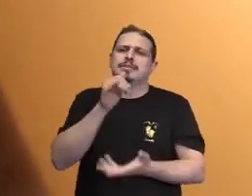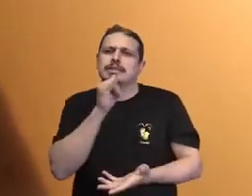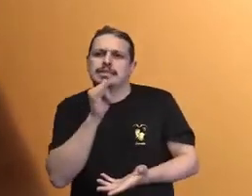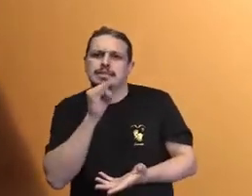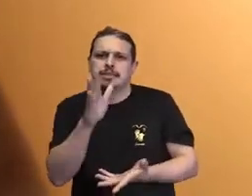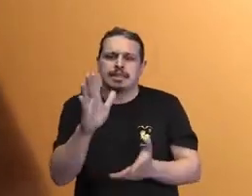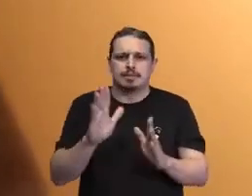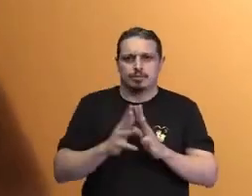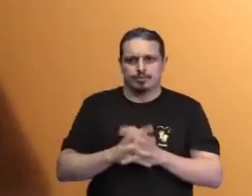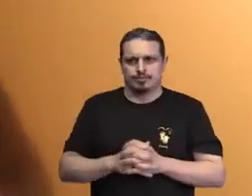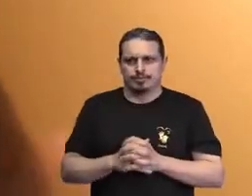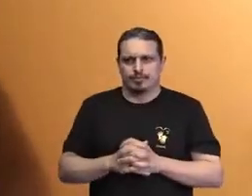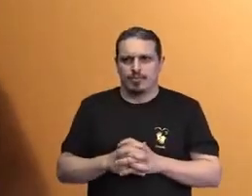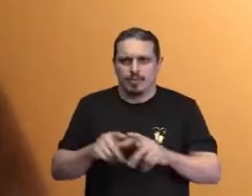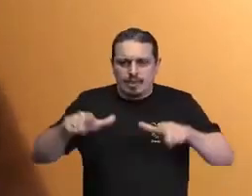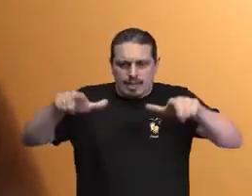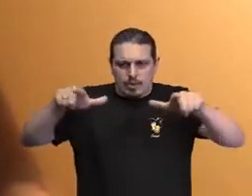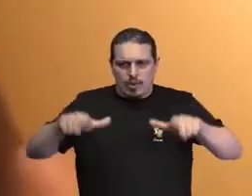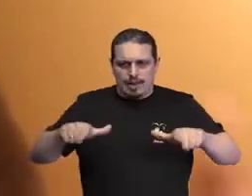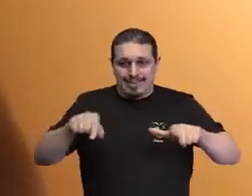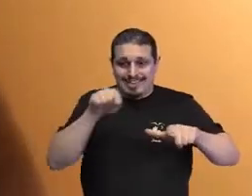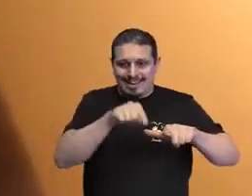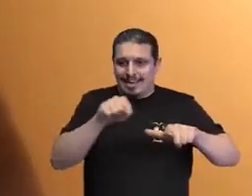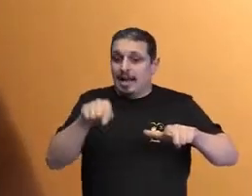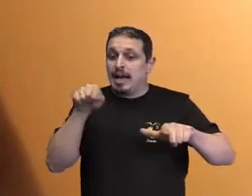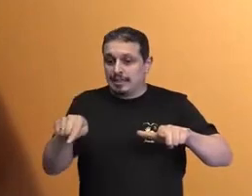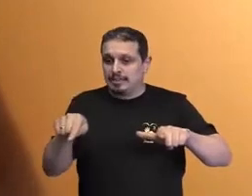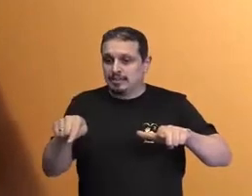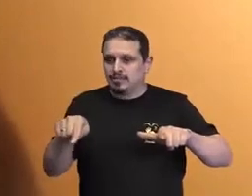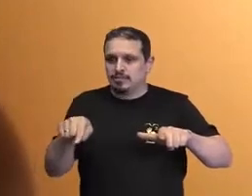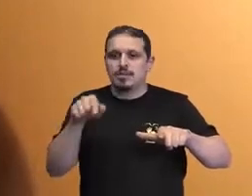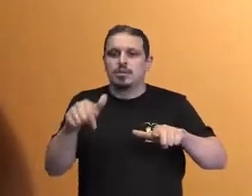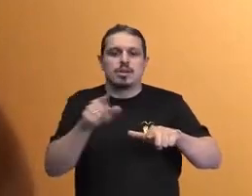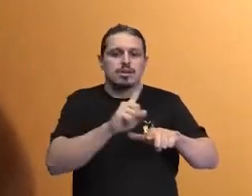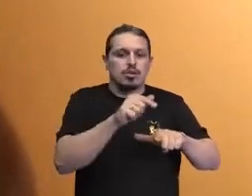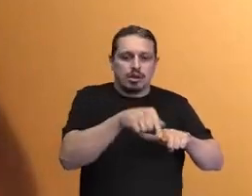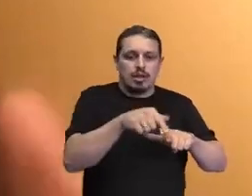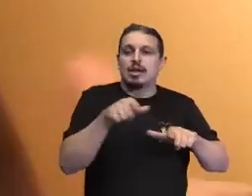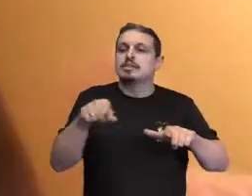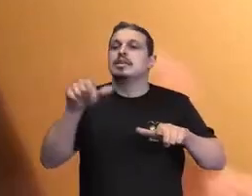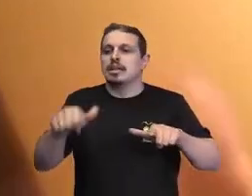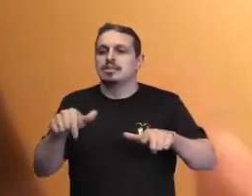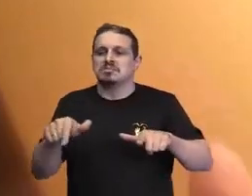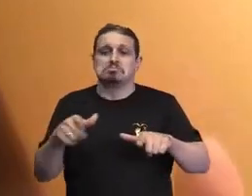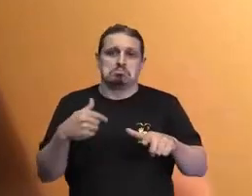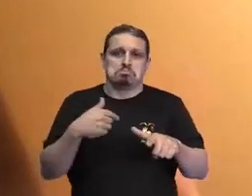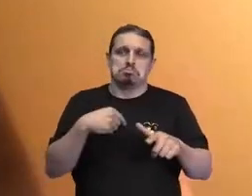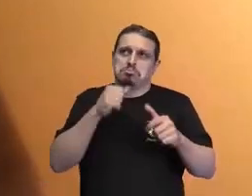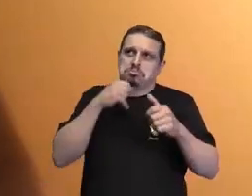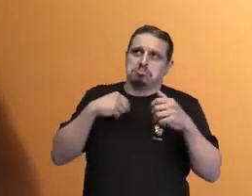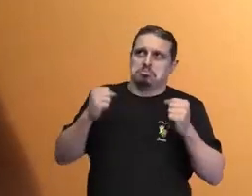lugar marcado, em que cada pessoa estaria onde estivesse, seja na pautona, seja na sua própria cadeira de uso,